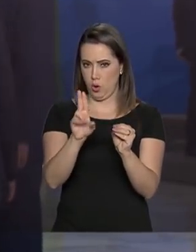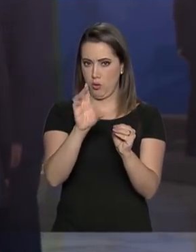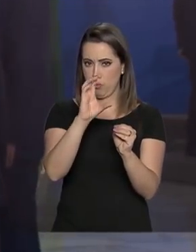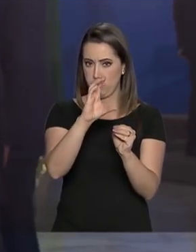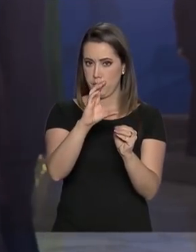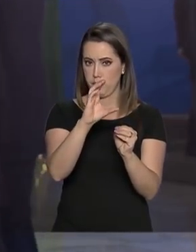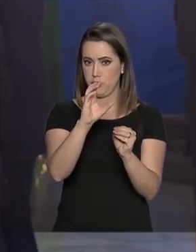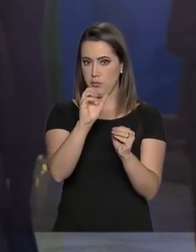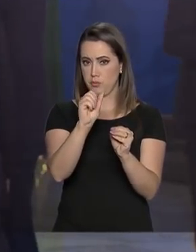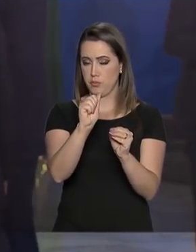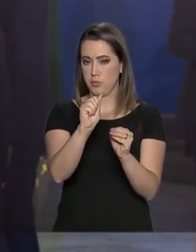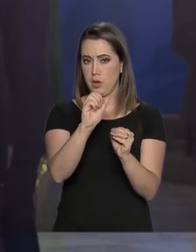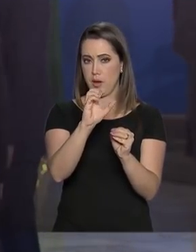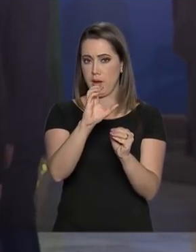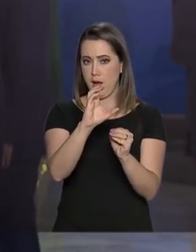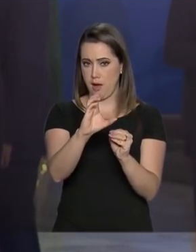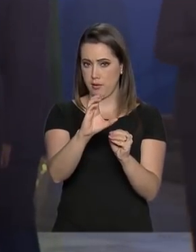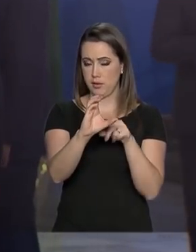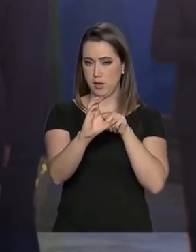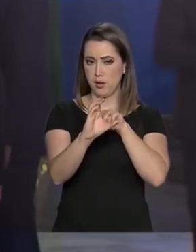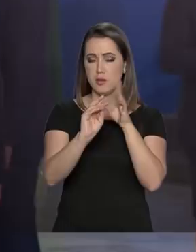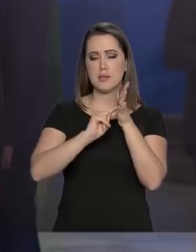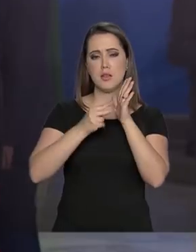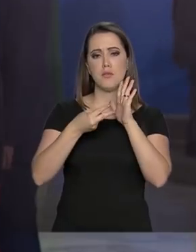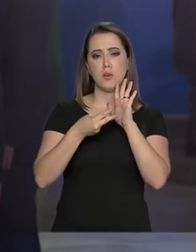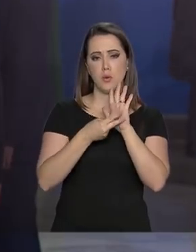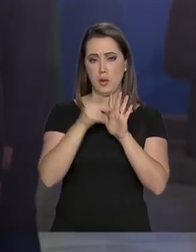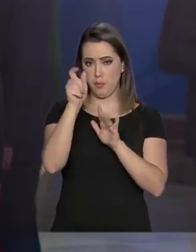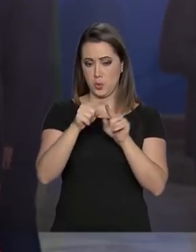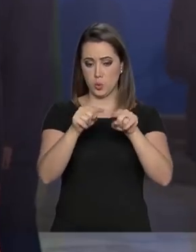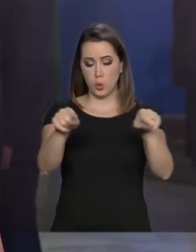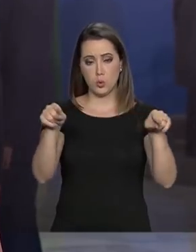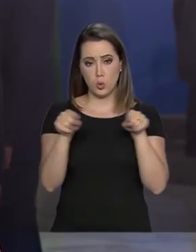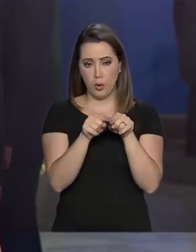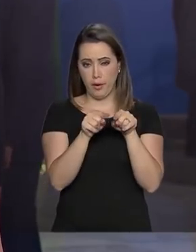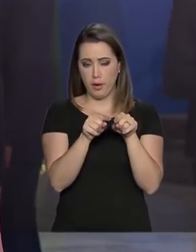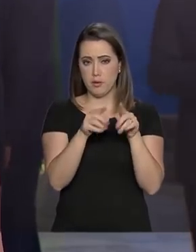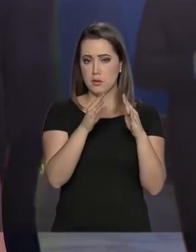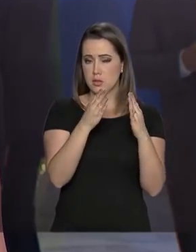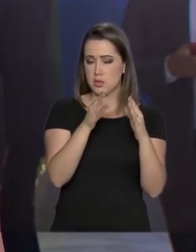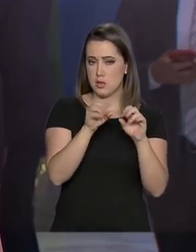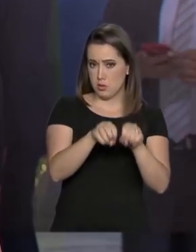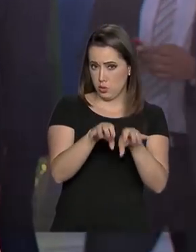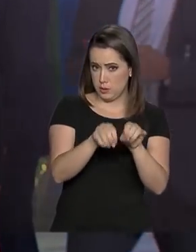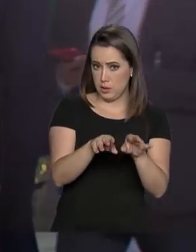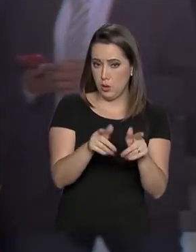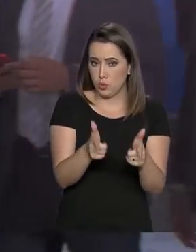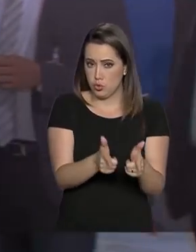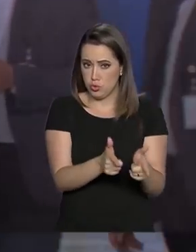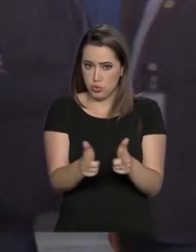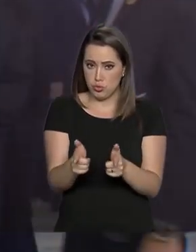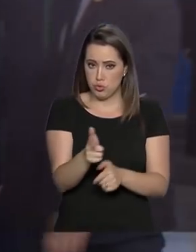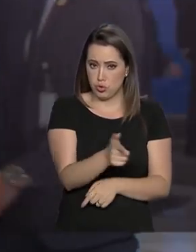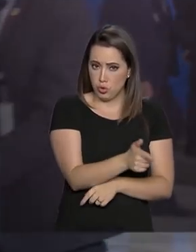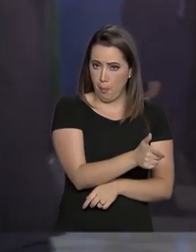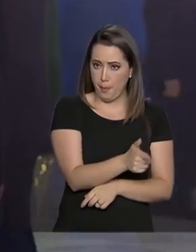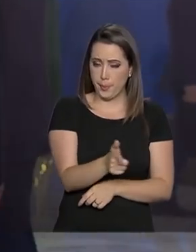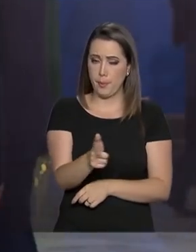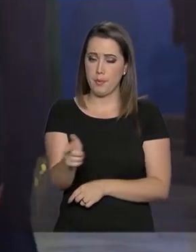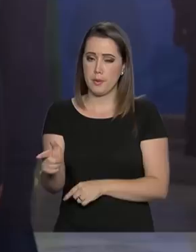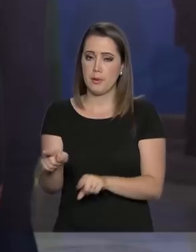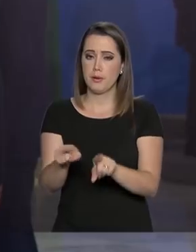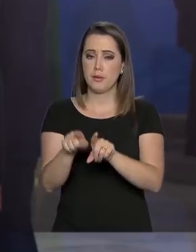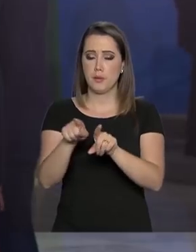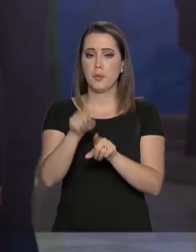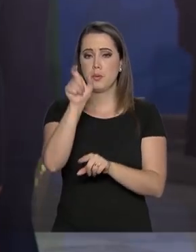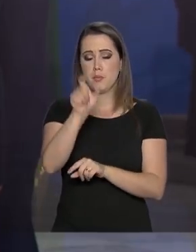atirador e caçador. Então, esse decreto é voltado para os CACs, como são chamados. Durante o discurso no evento